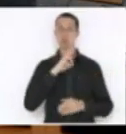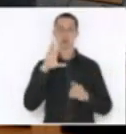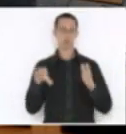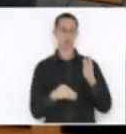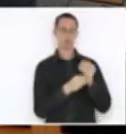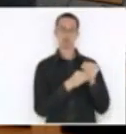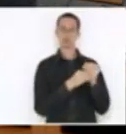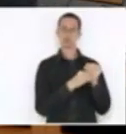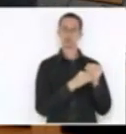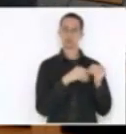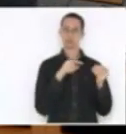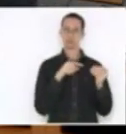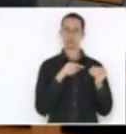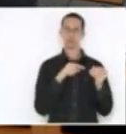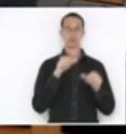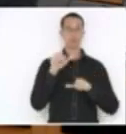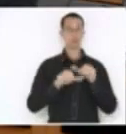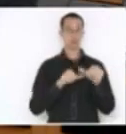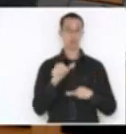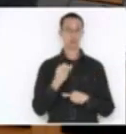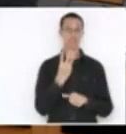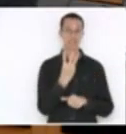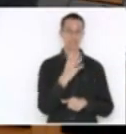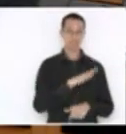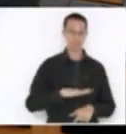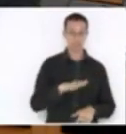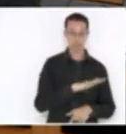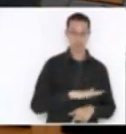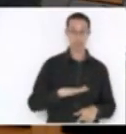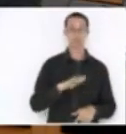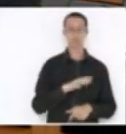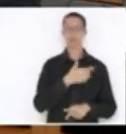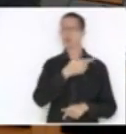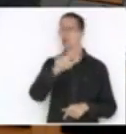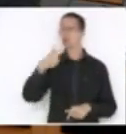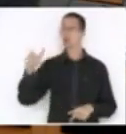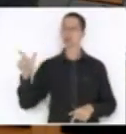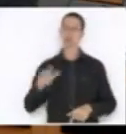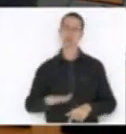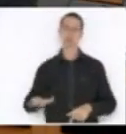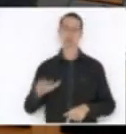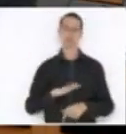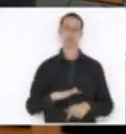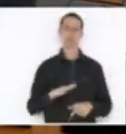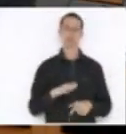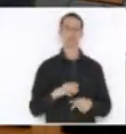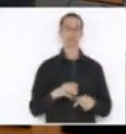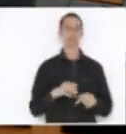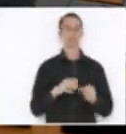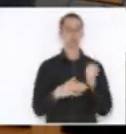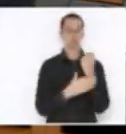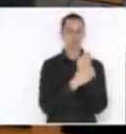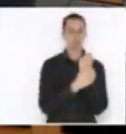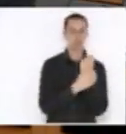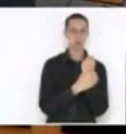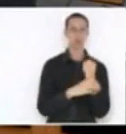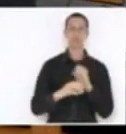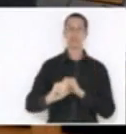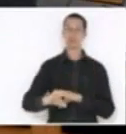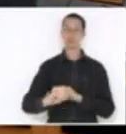áreas para outras áreas, destacando, portanto, segurança, educação especial,